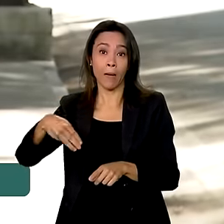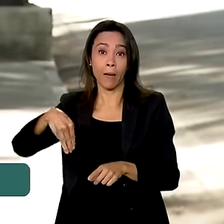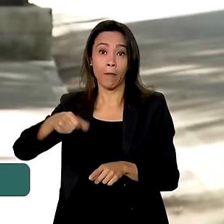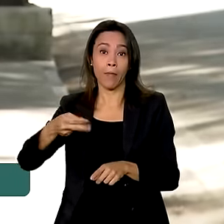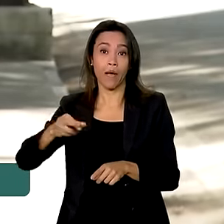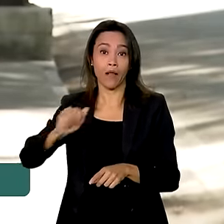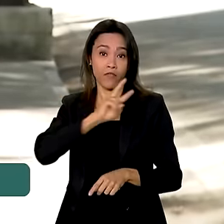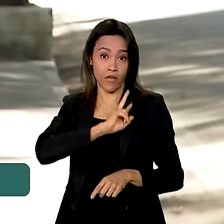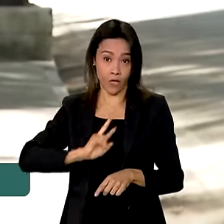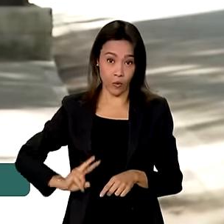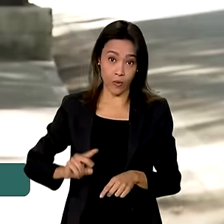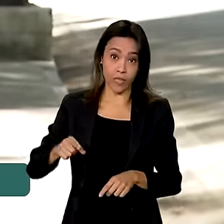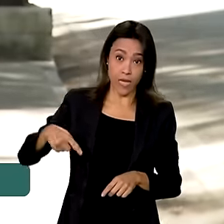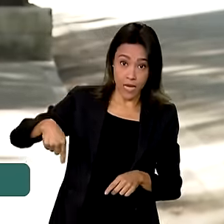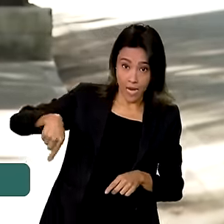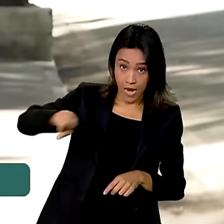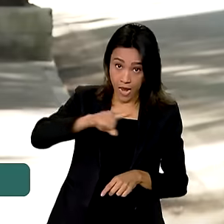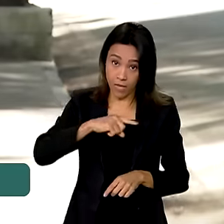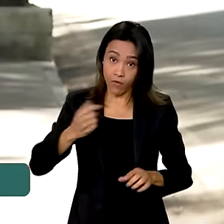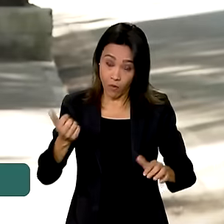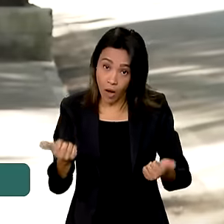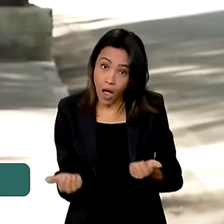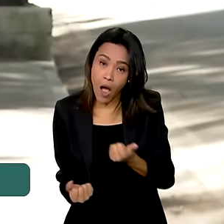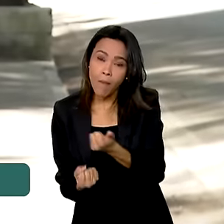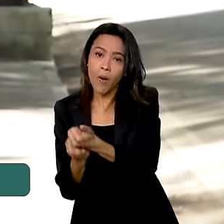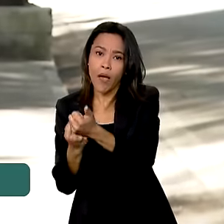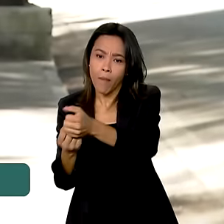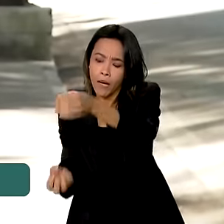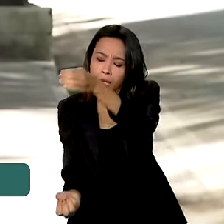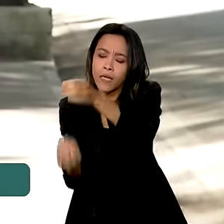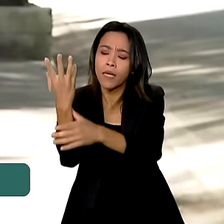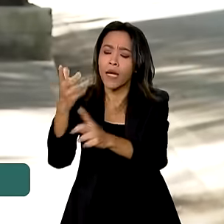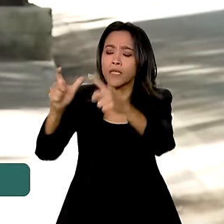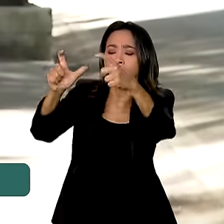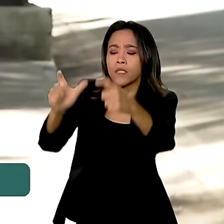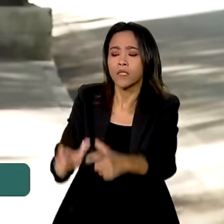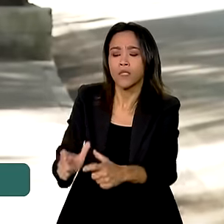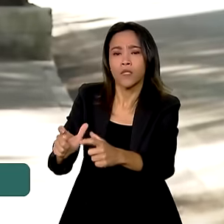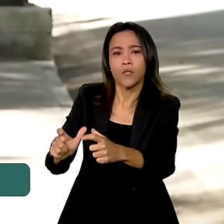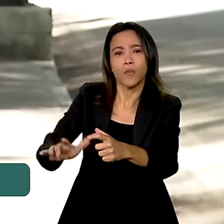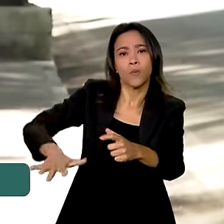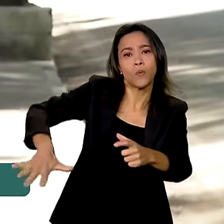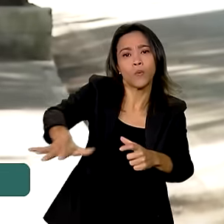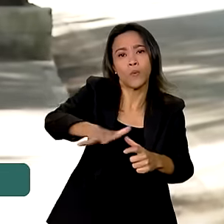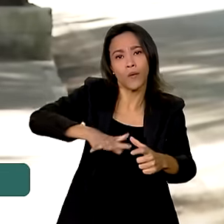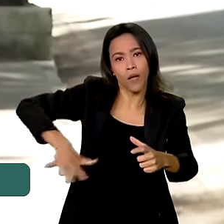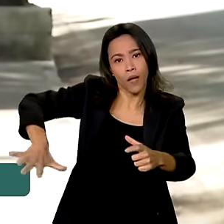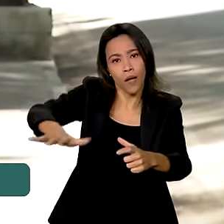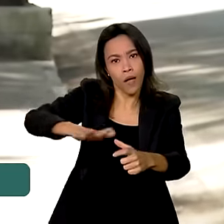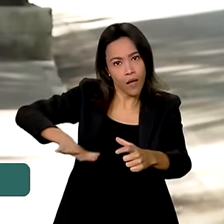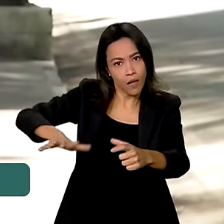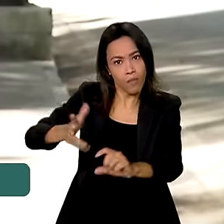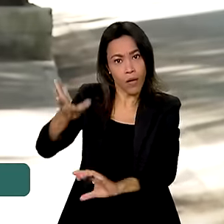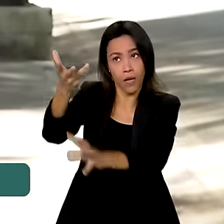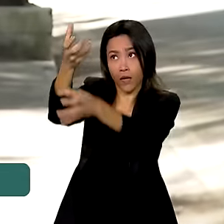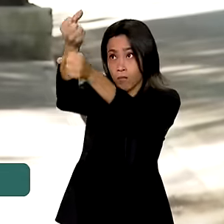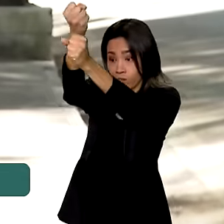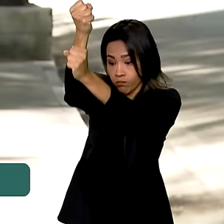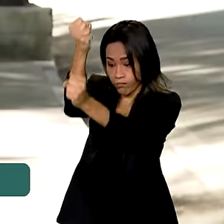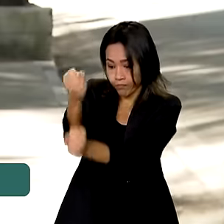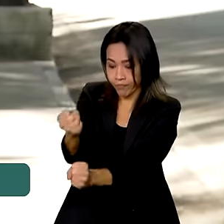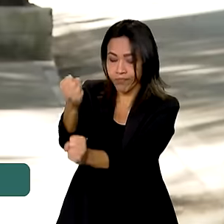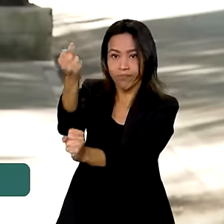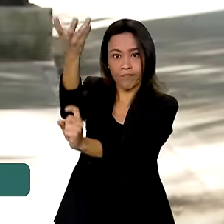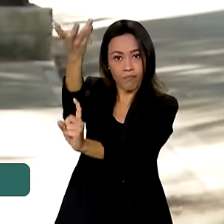implantação dessas estações de TV, fornecendo o local para a implantação, para a instalação desses